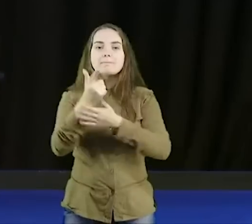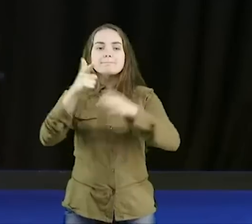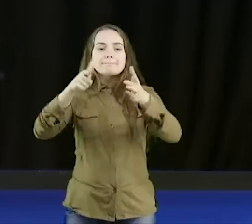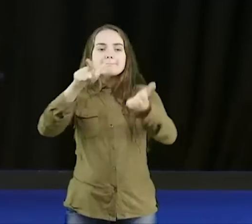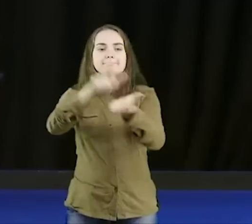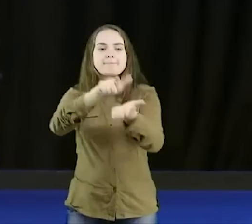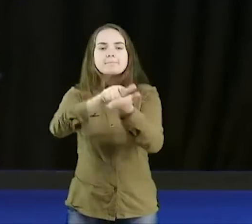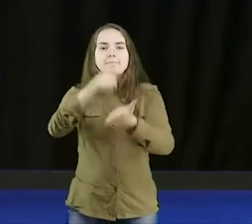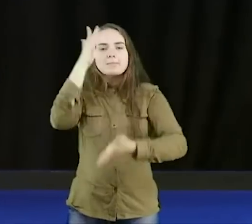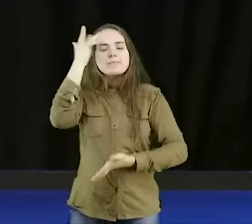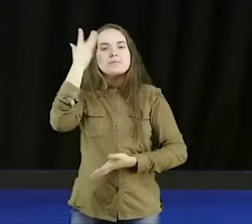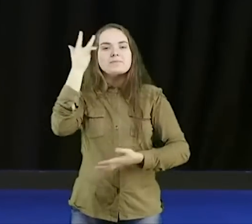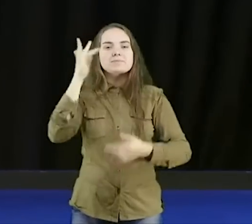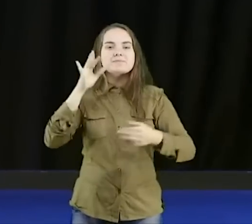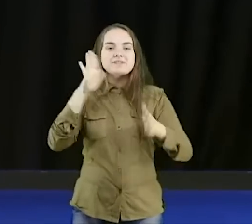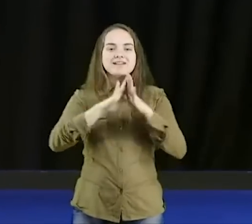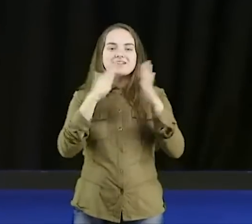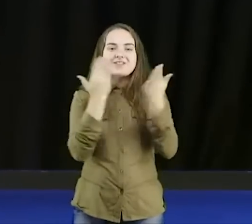já aconteceu?